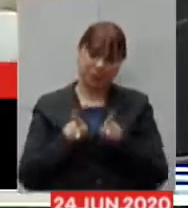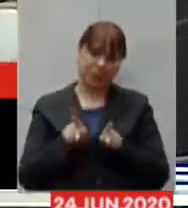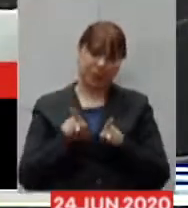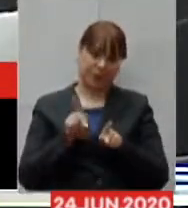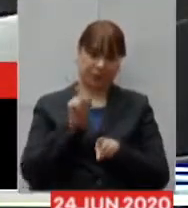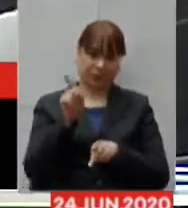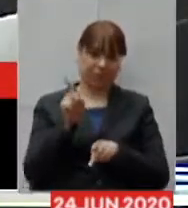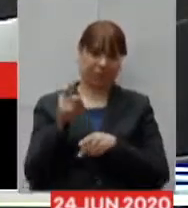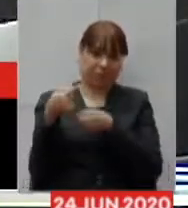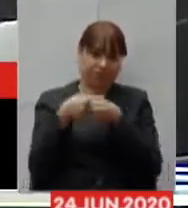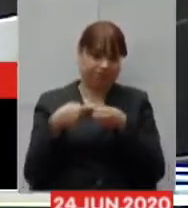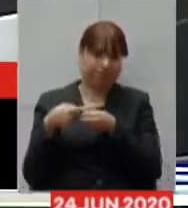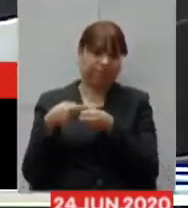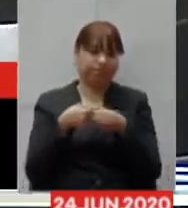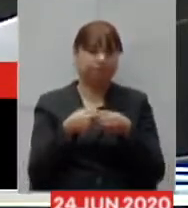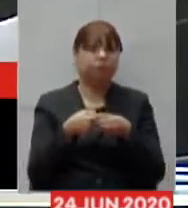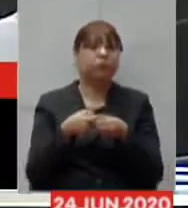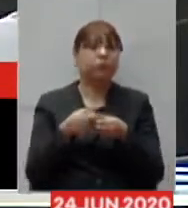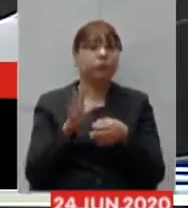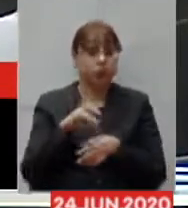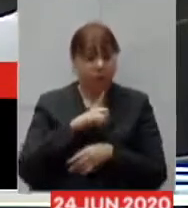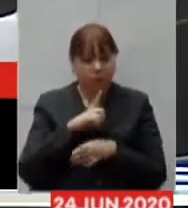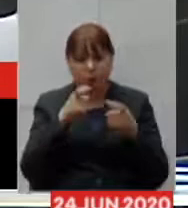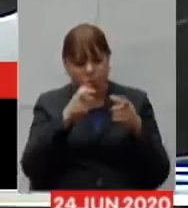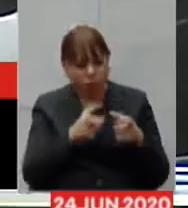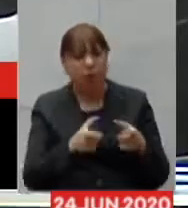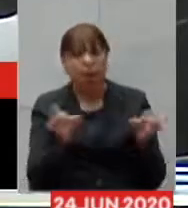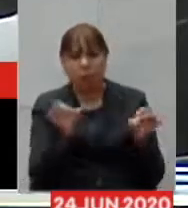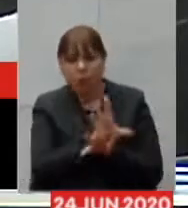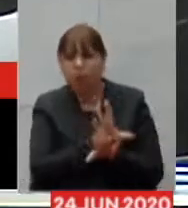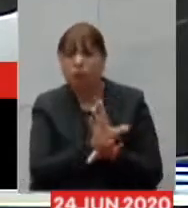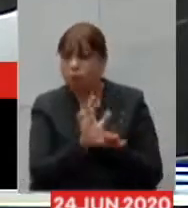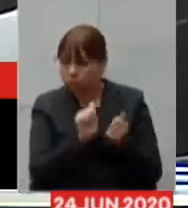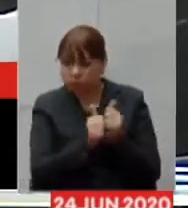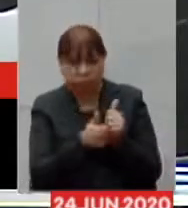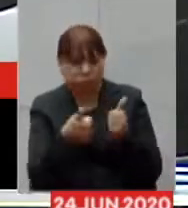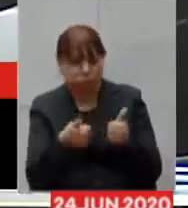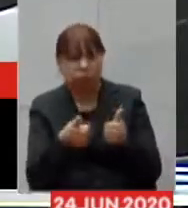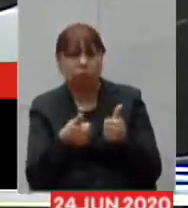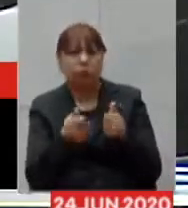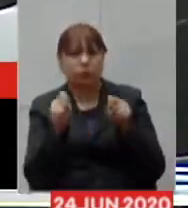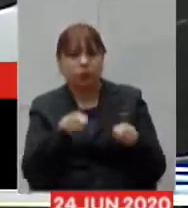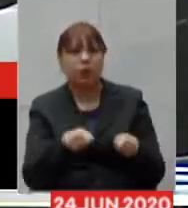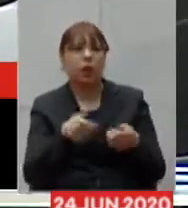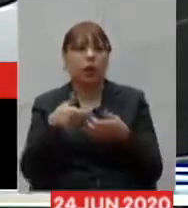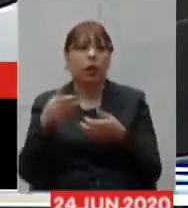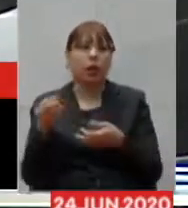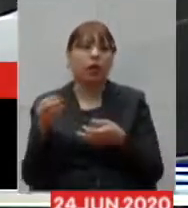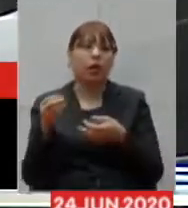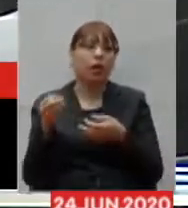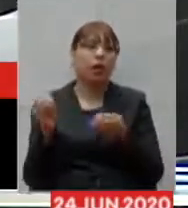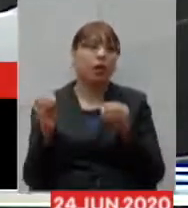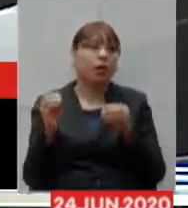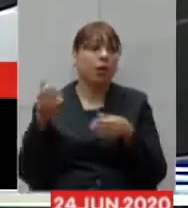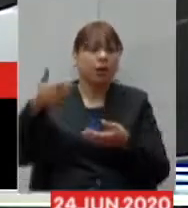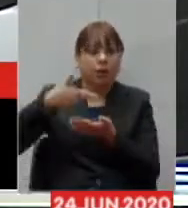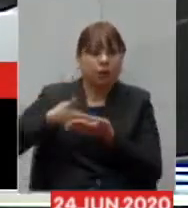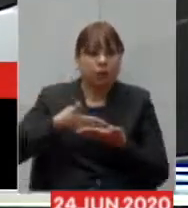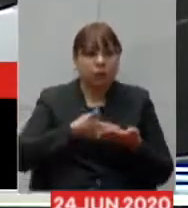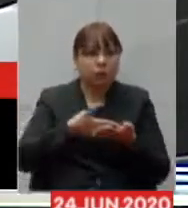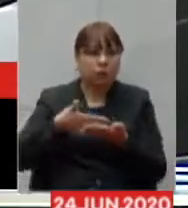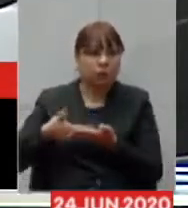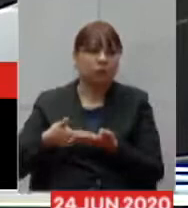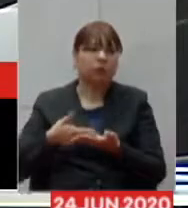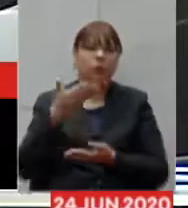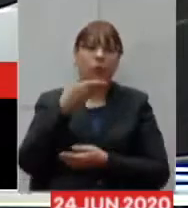e ele afirma já temos o espaço reservado e adequado para a colocação dos leitos foi prometido pela FEMIG a